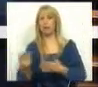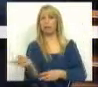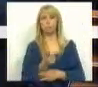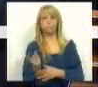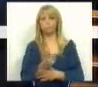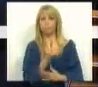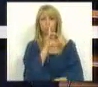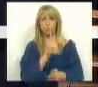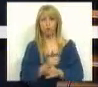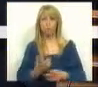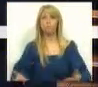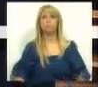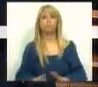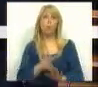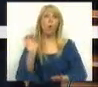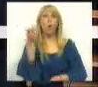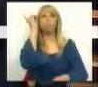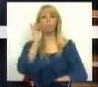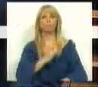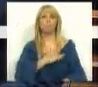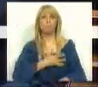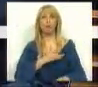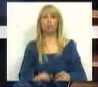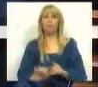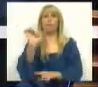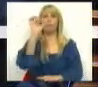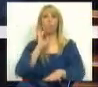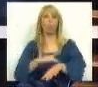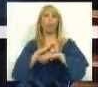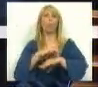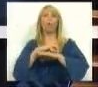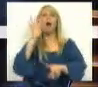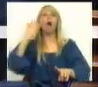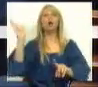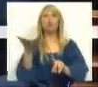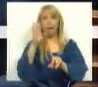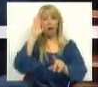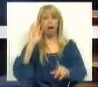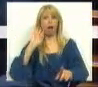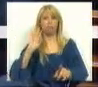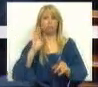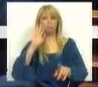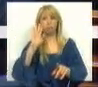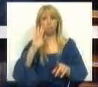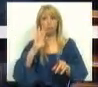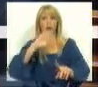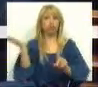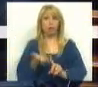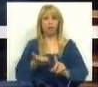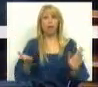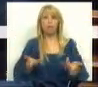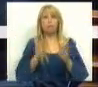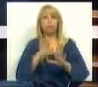Aliás, a sua paixão e obsessão pela austeridade já está, segundo relatos que vêm a público, a ter